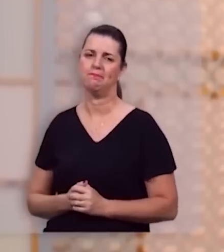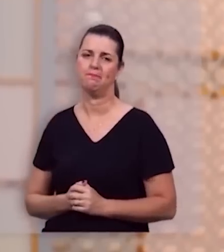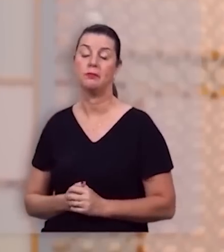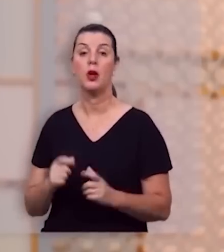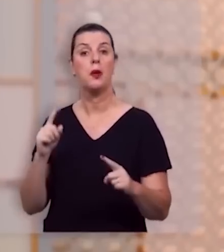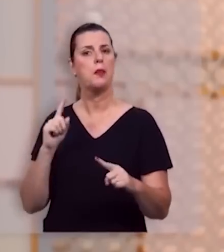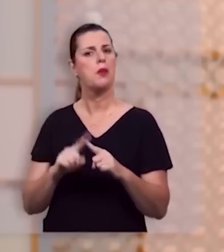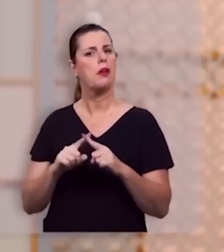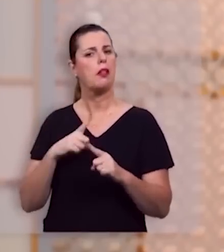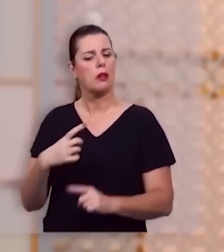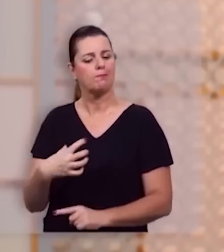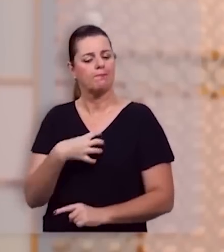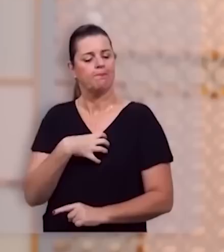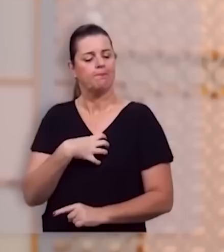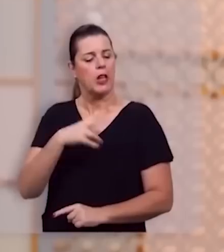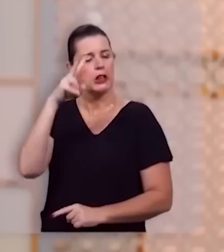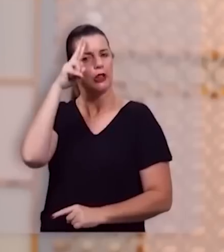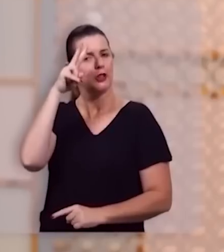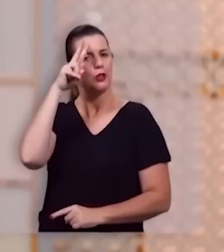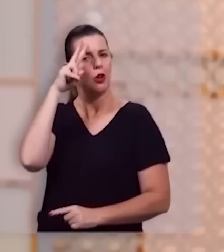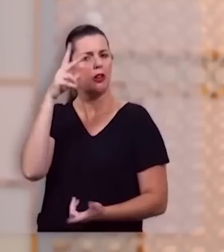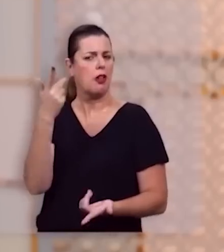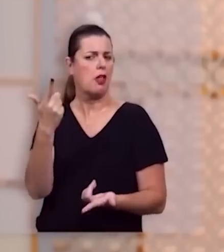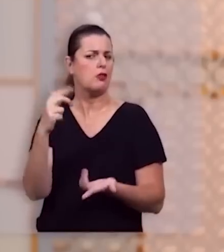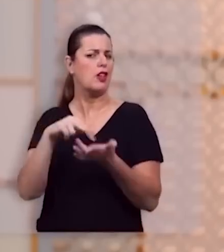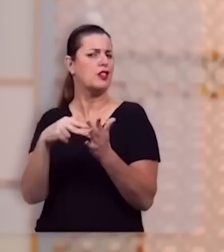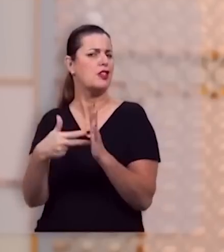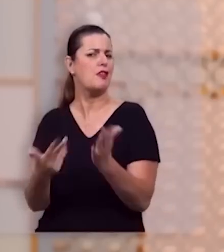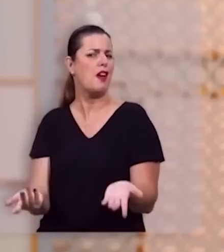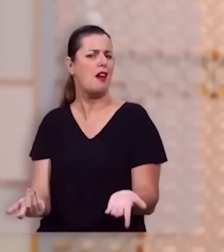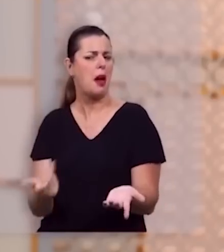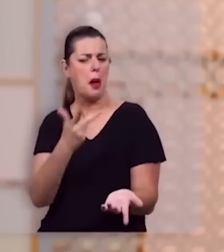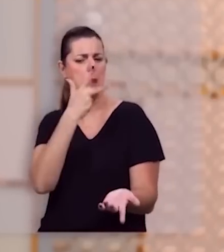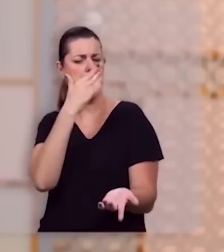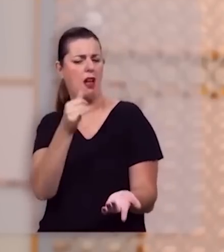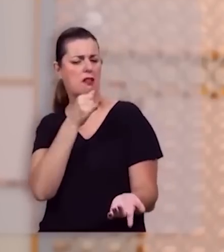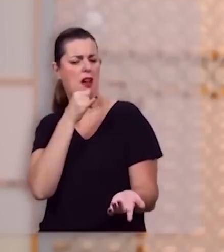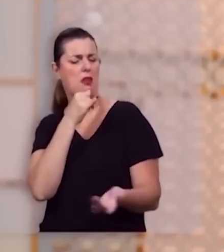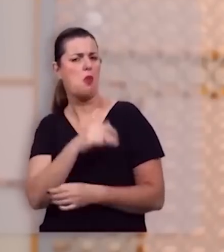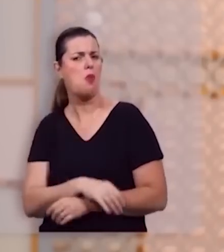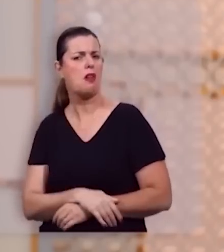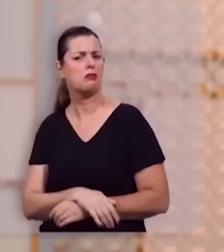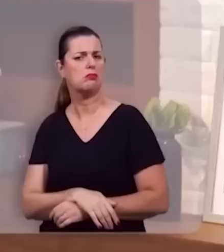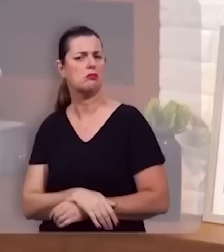Porque ele está sentindo que a história parece não ter sentido, não ter propósito, parece que a história está à deriva.